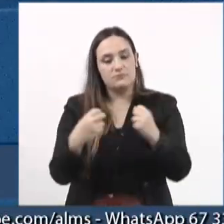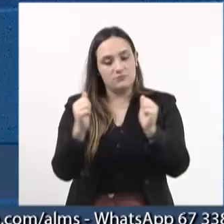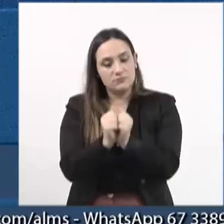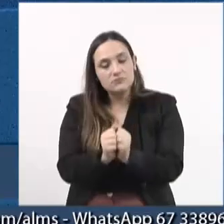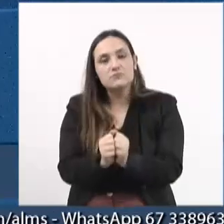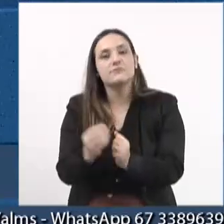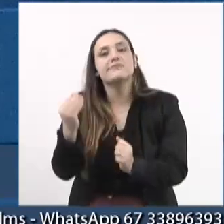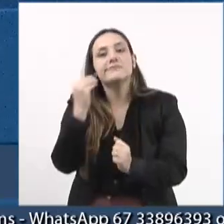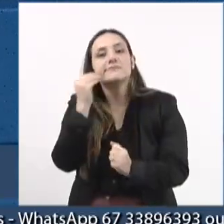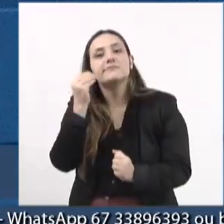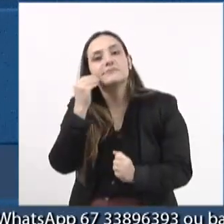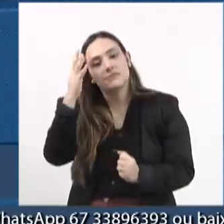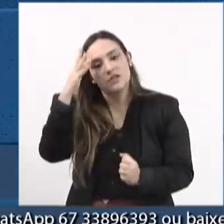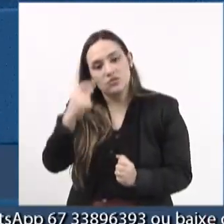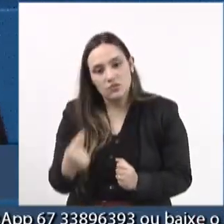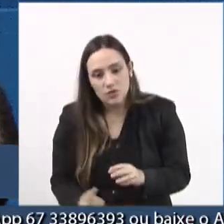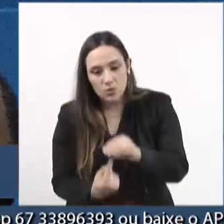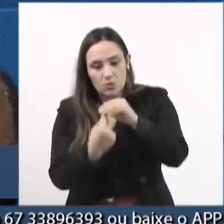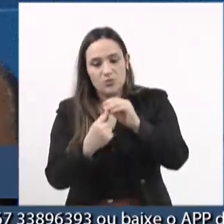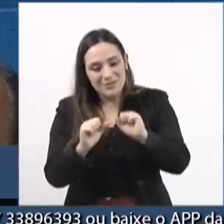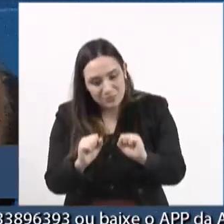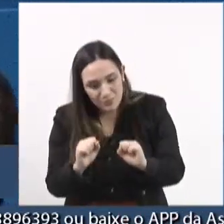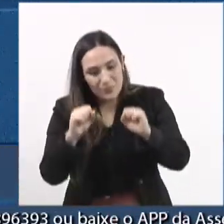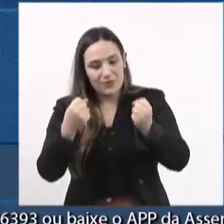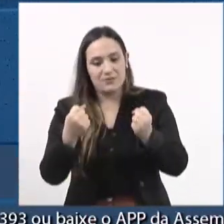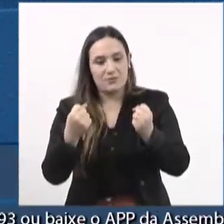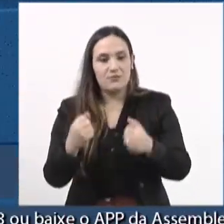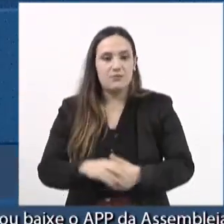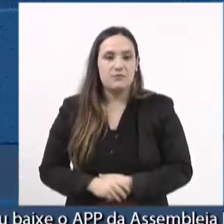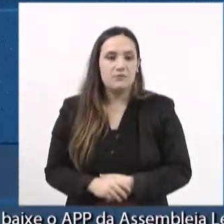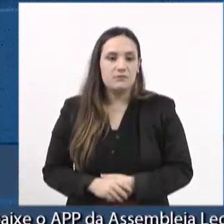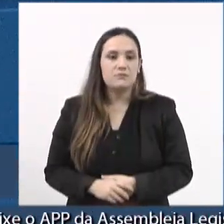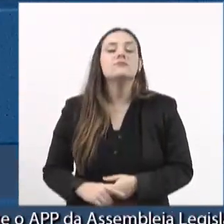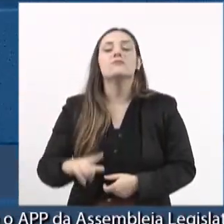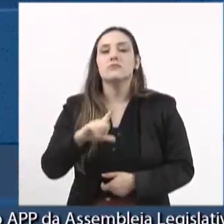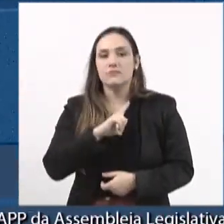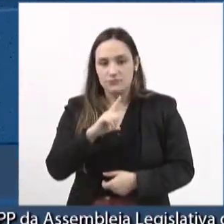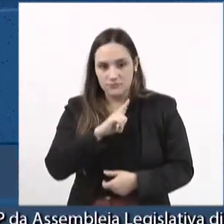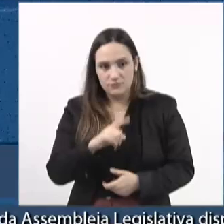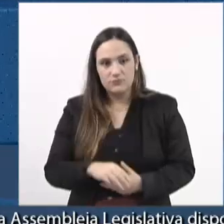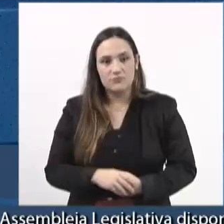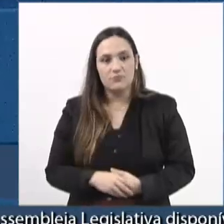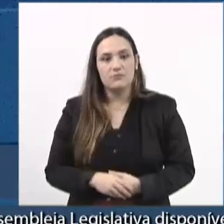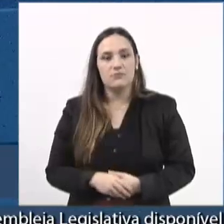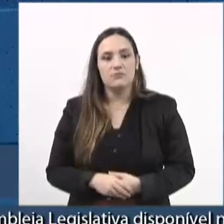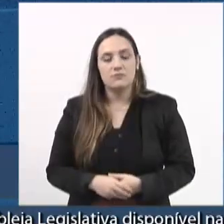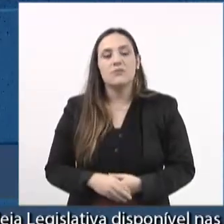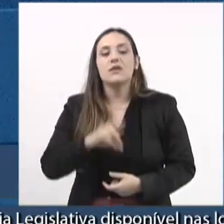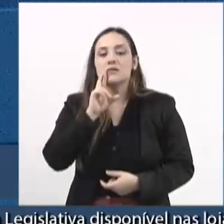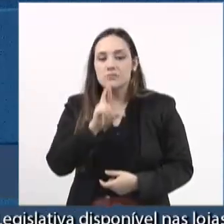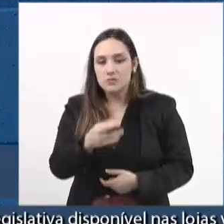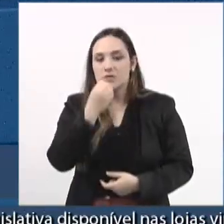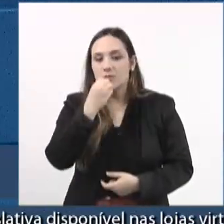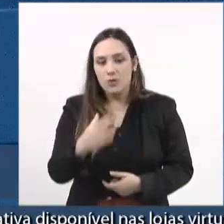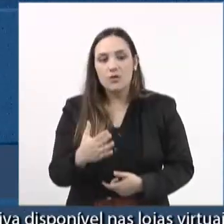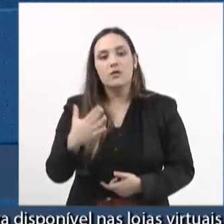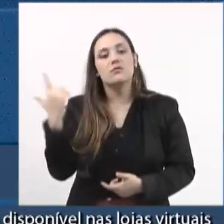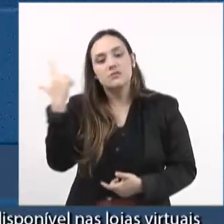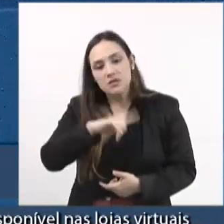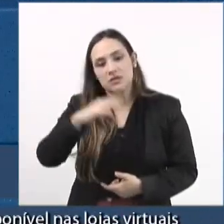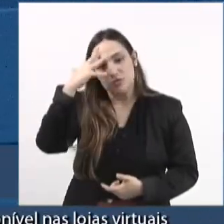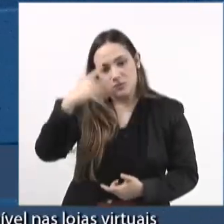entendimento, a gente nos debruçar para dar realmente uma solução para o problema.